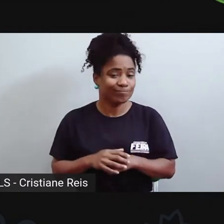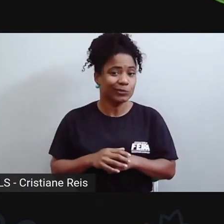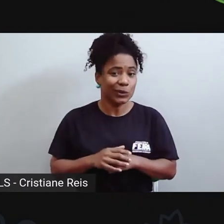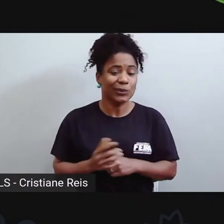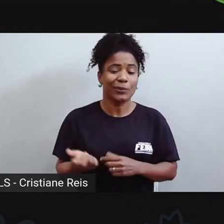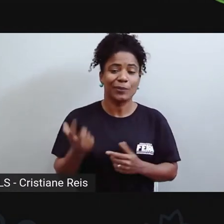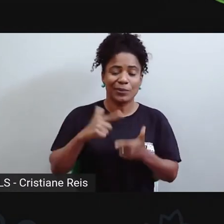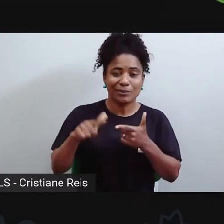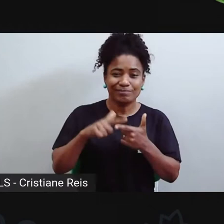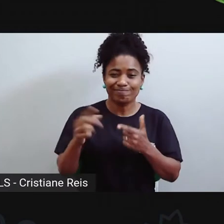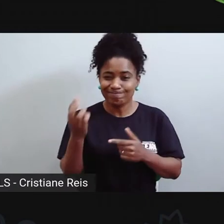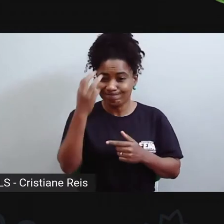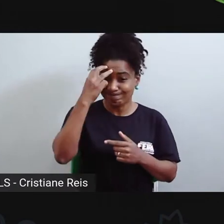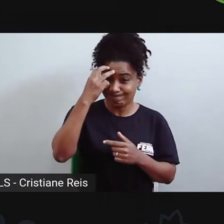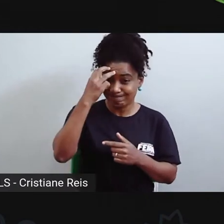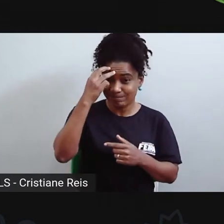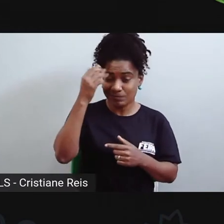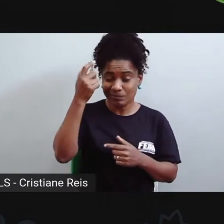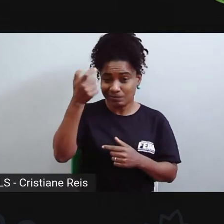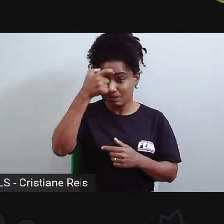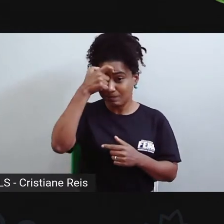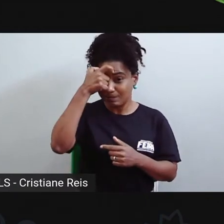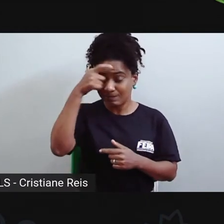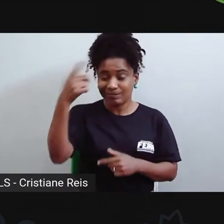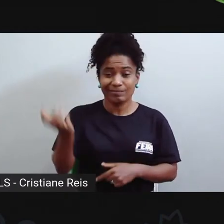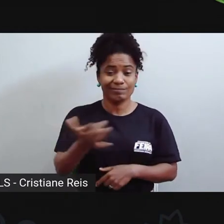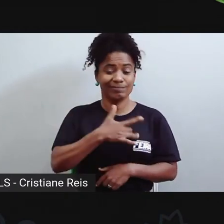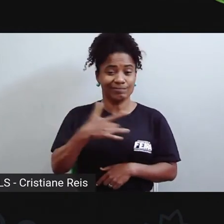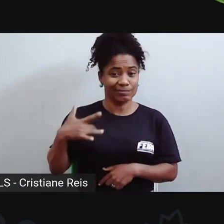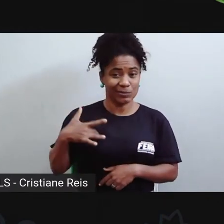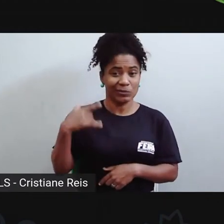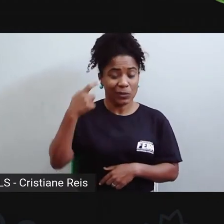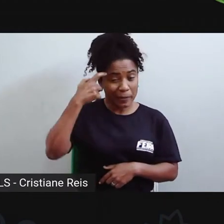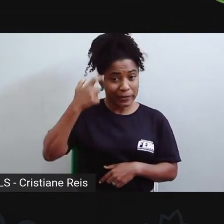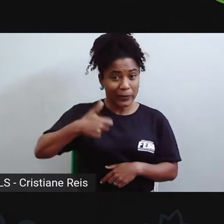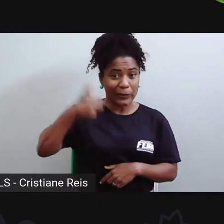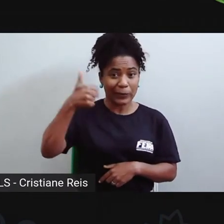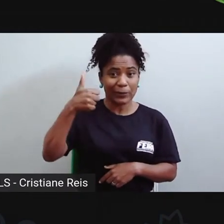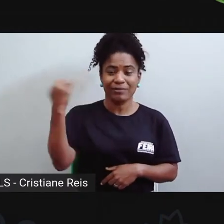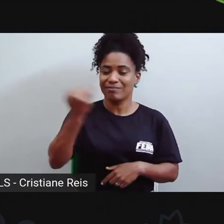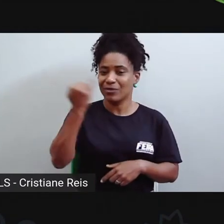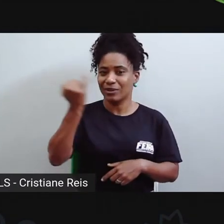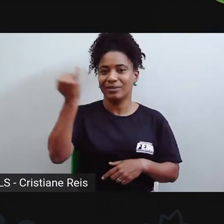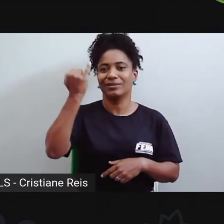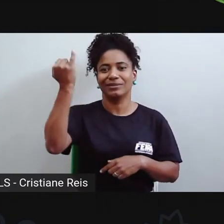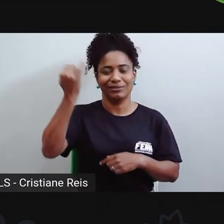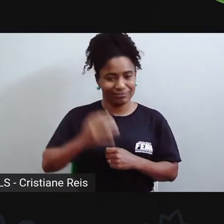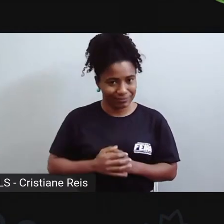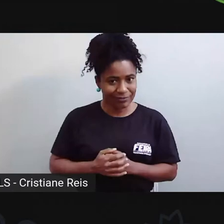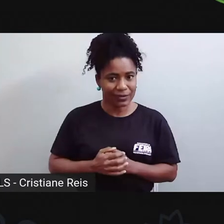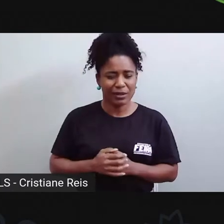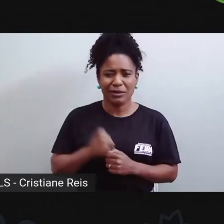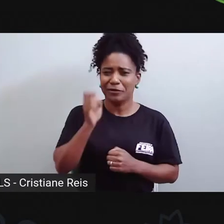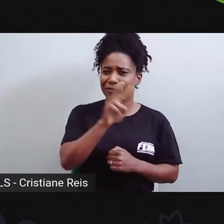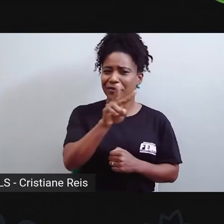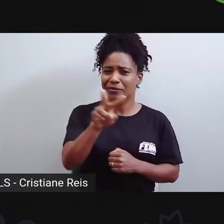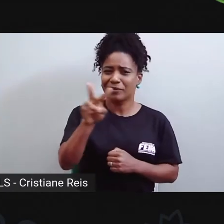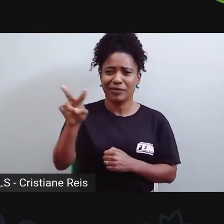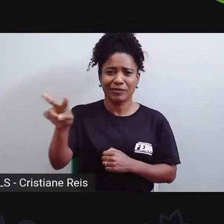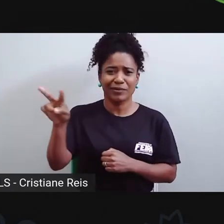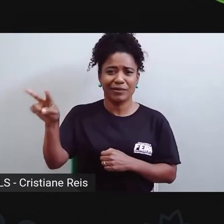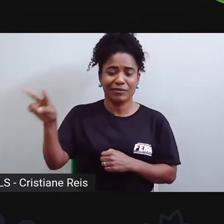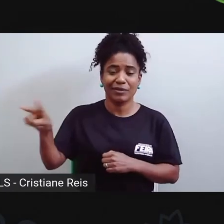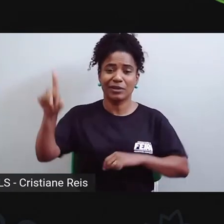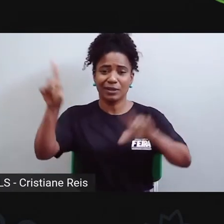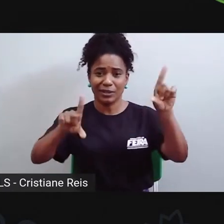envolvendo o nosso psicológico, elas são muito importantes, elas estão no nosso dia a dia, elas estão sendo discutidas aí na TV,